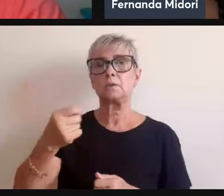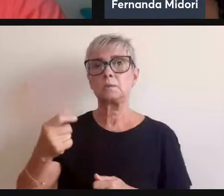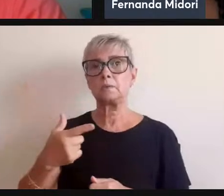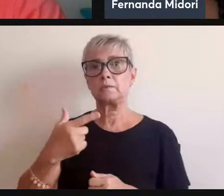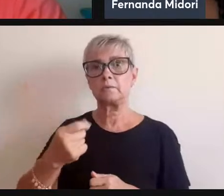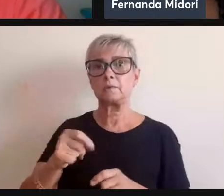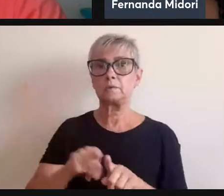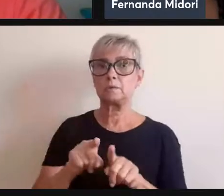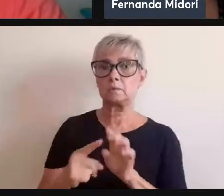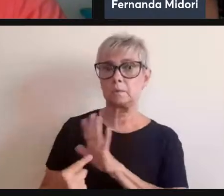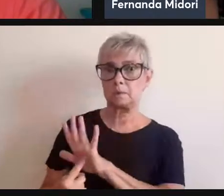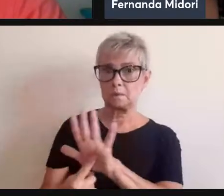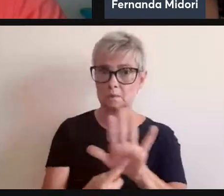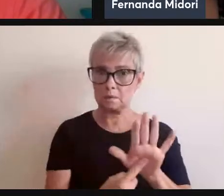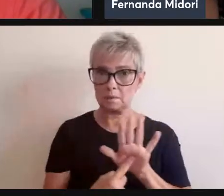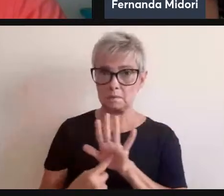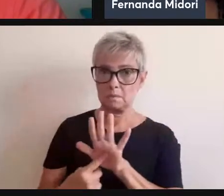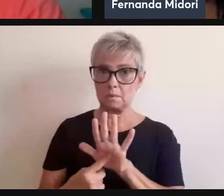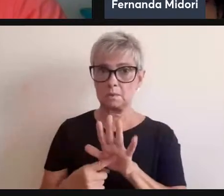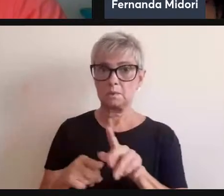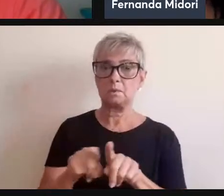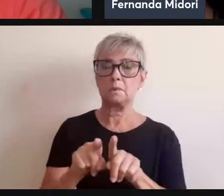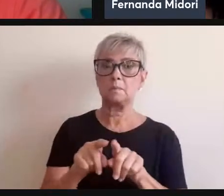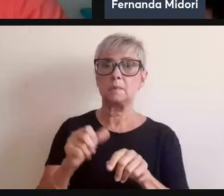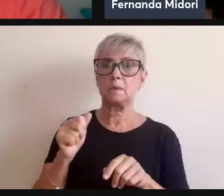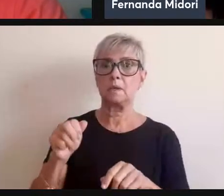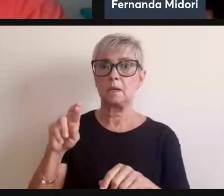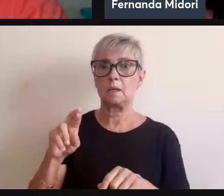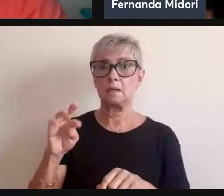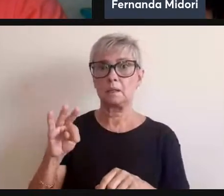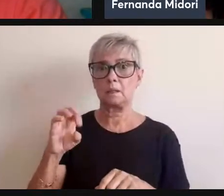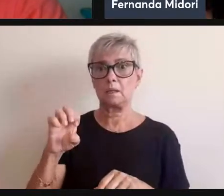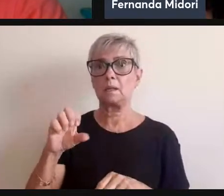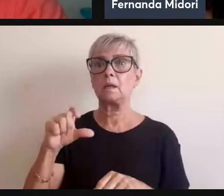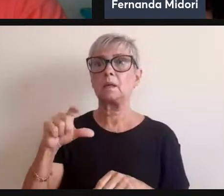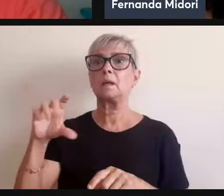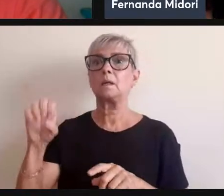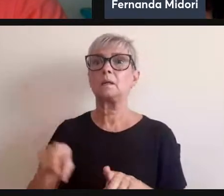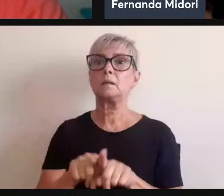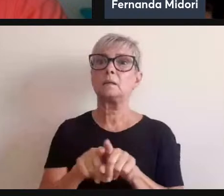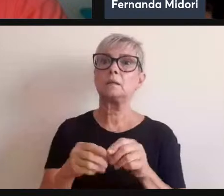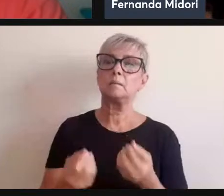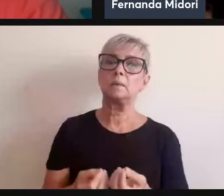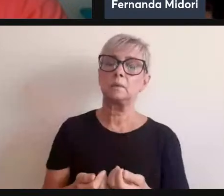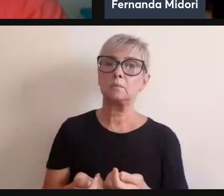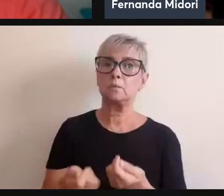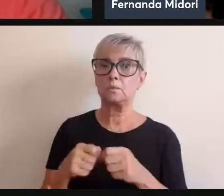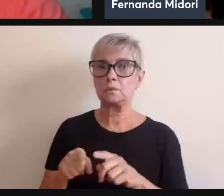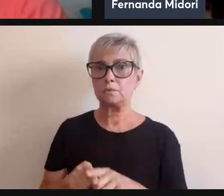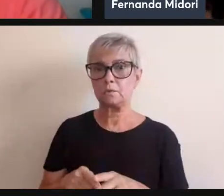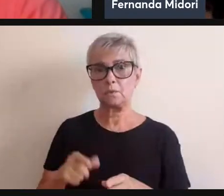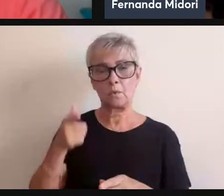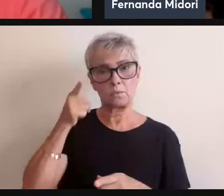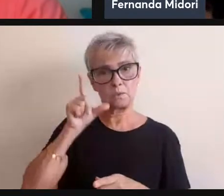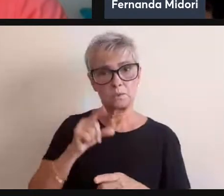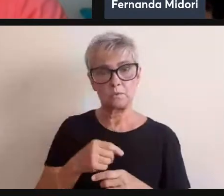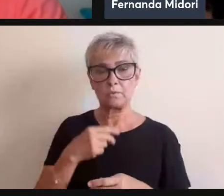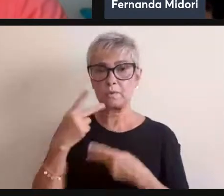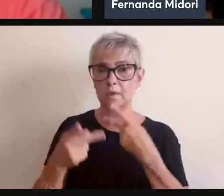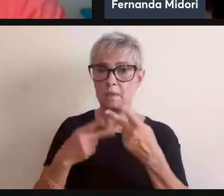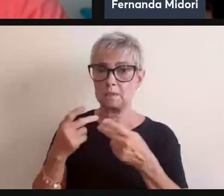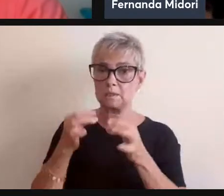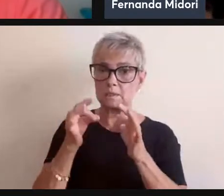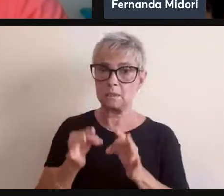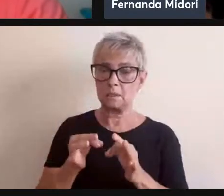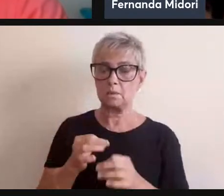Exposição Arteli BR, Dade, provavelmente não estou pronunciando corretamente, Ricardo, eu vou me ajudar